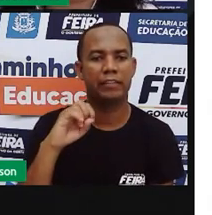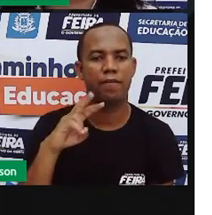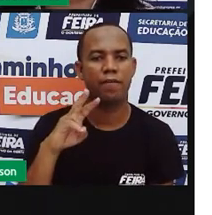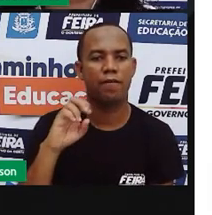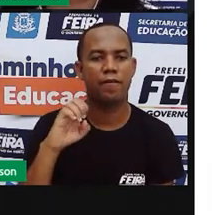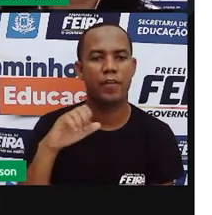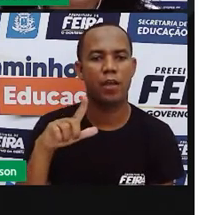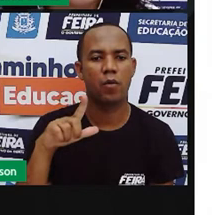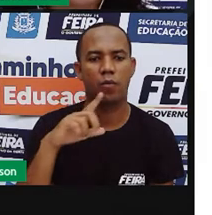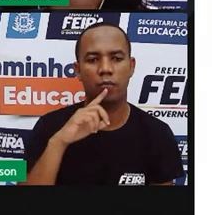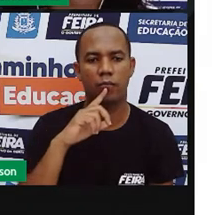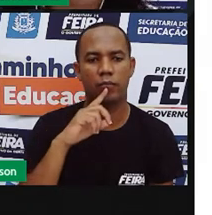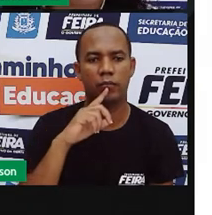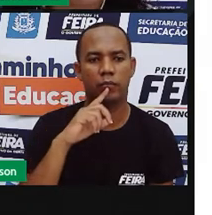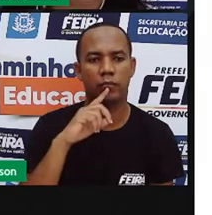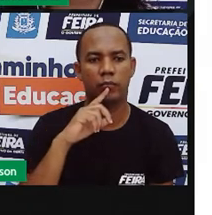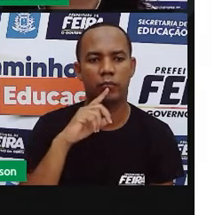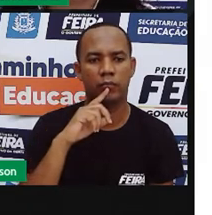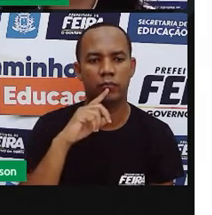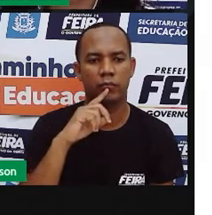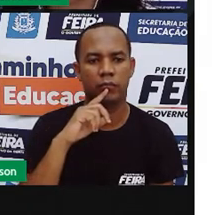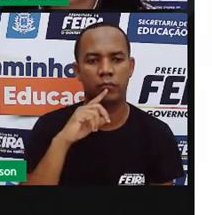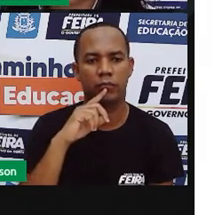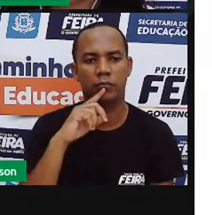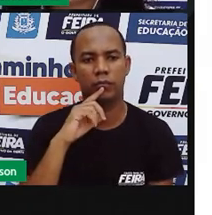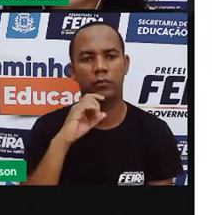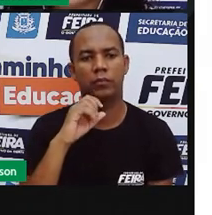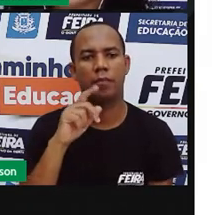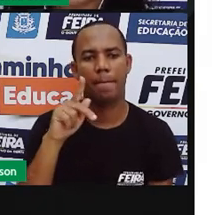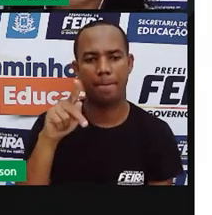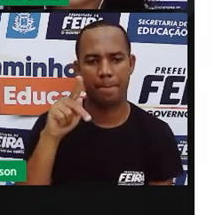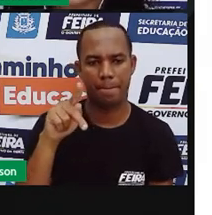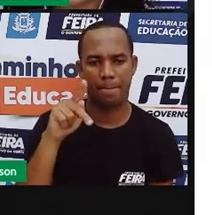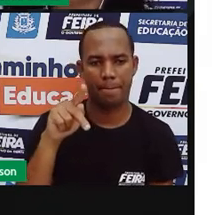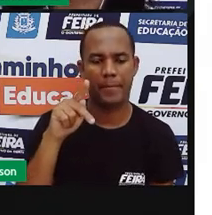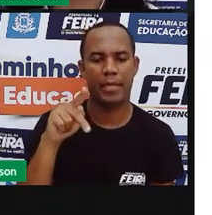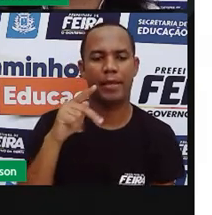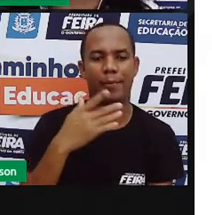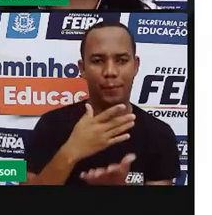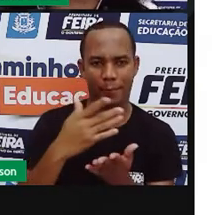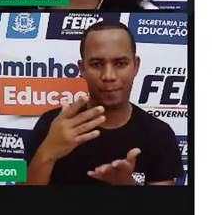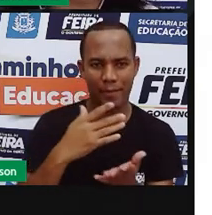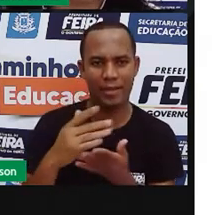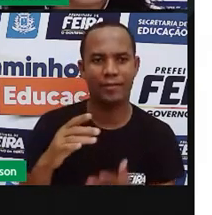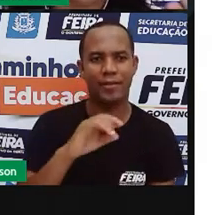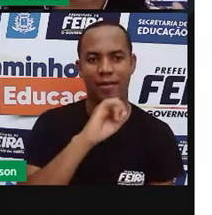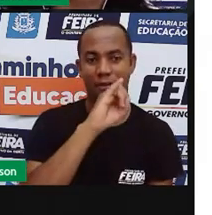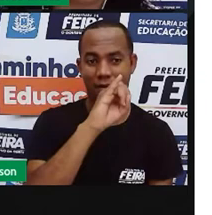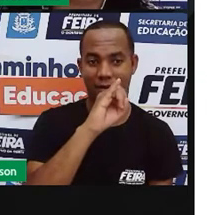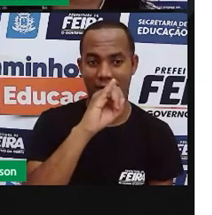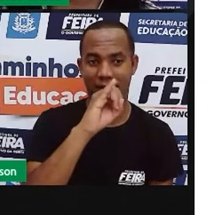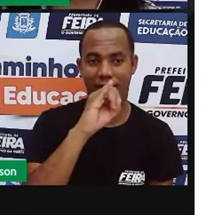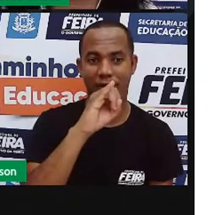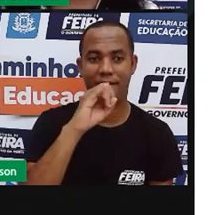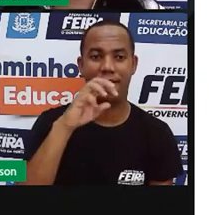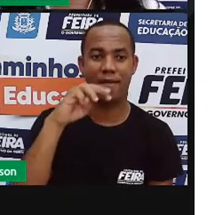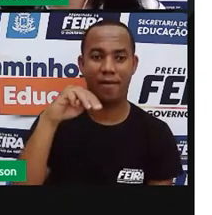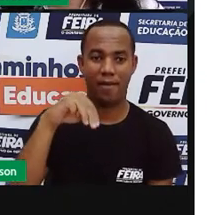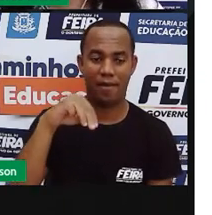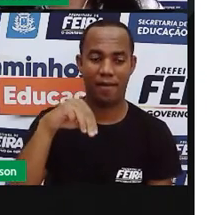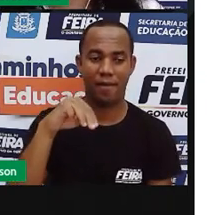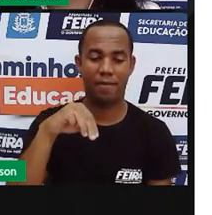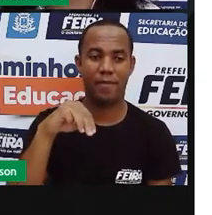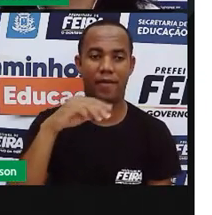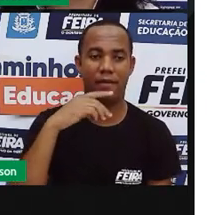Piedoso. Apro. Piedoso começa com a letra P. Então, aí nós vamos utilizar